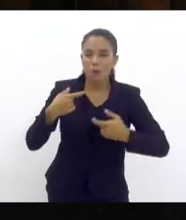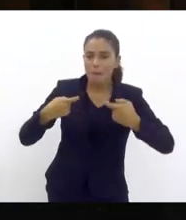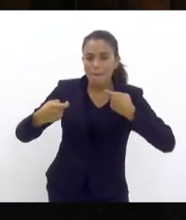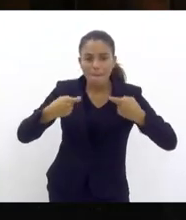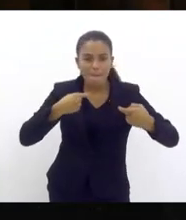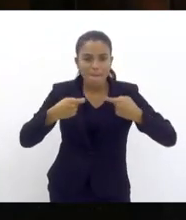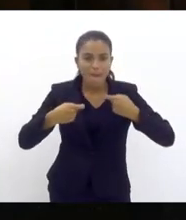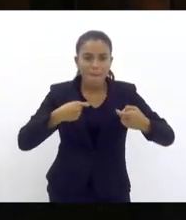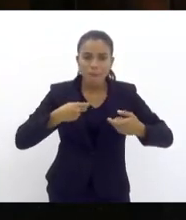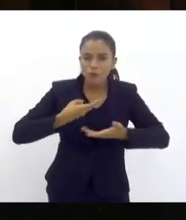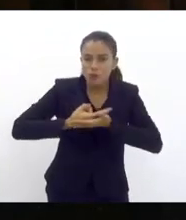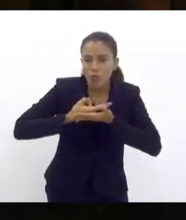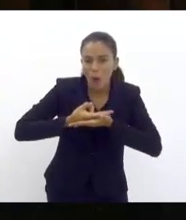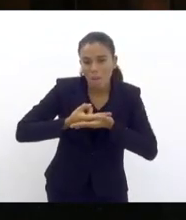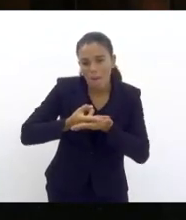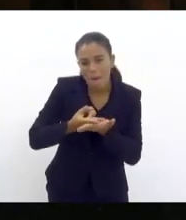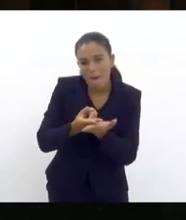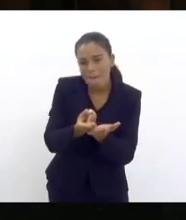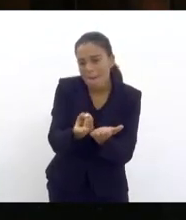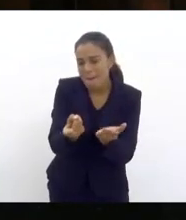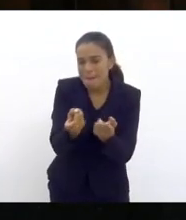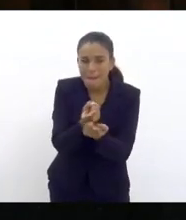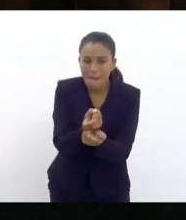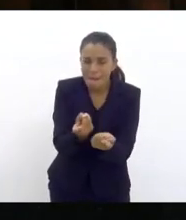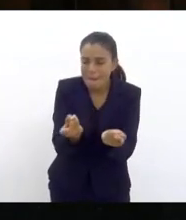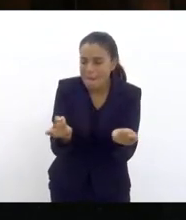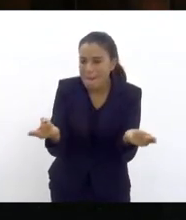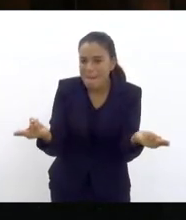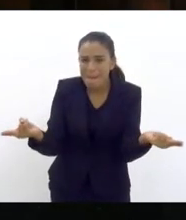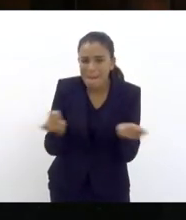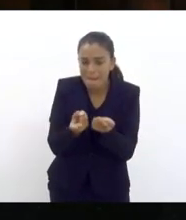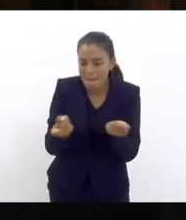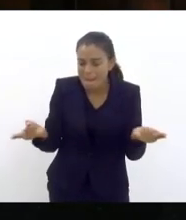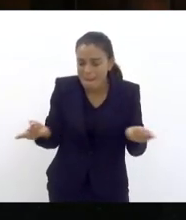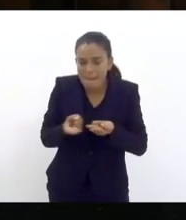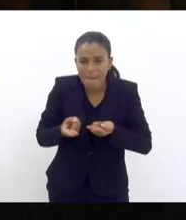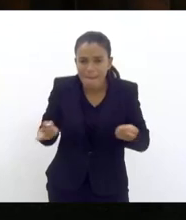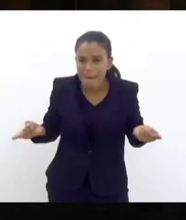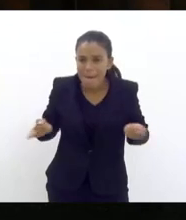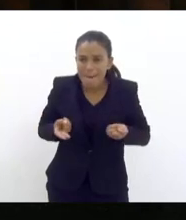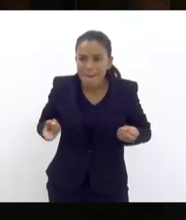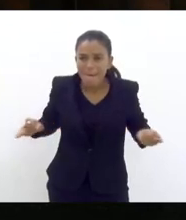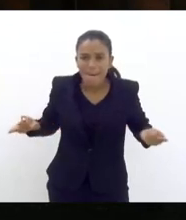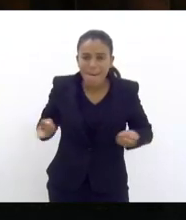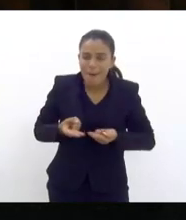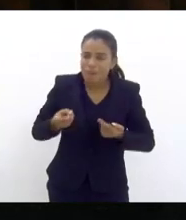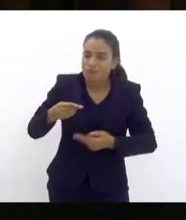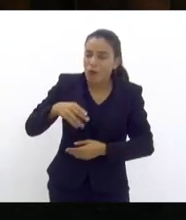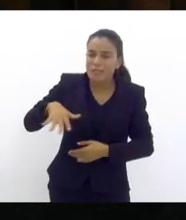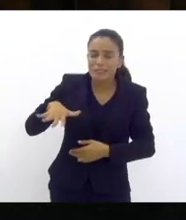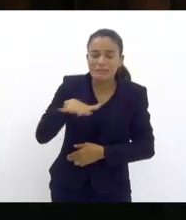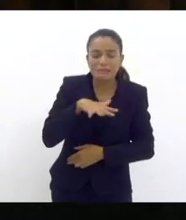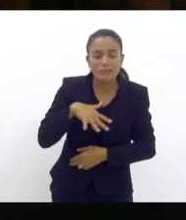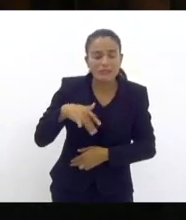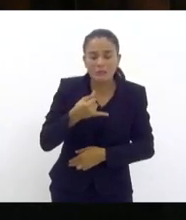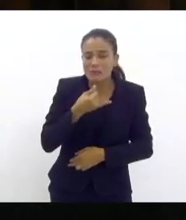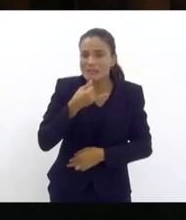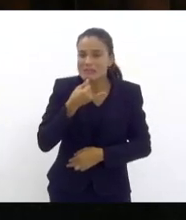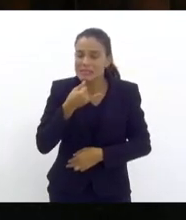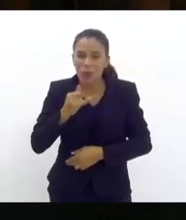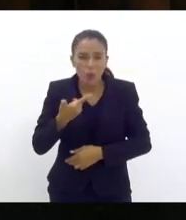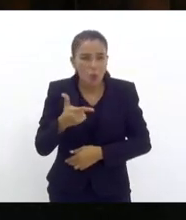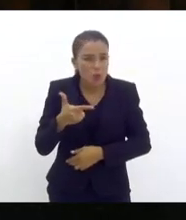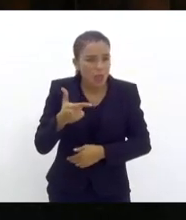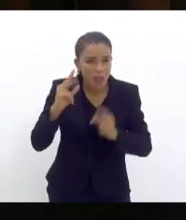jogadas no chão e numa situação completamente desoladora, desumana,